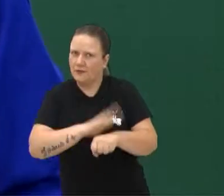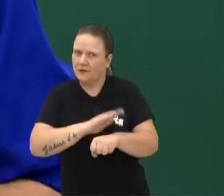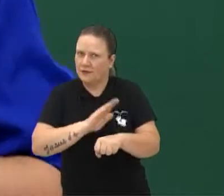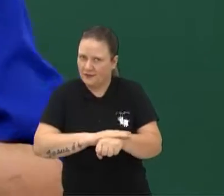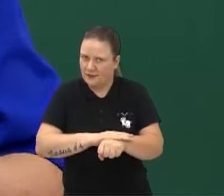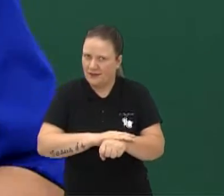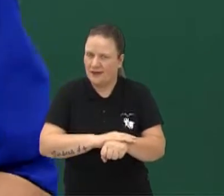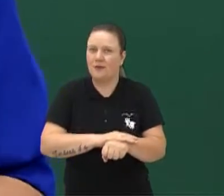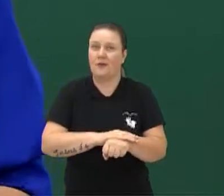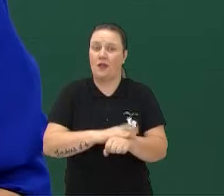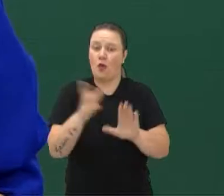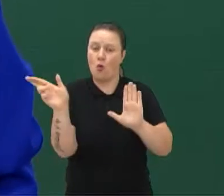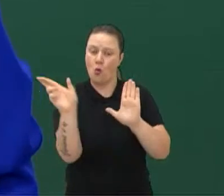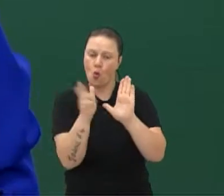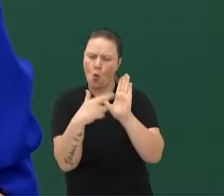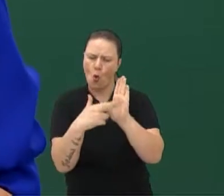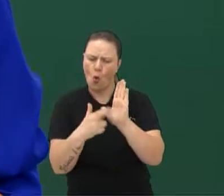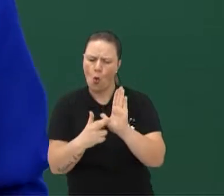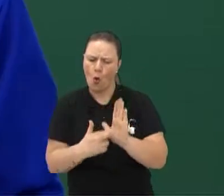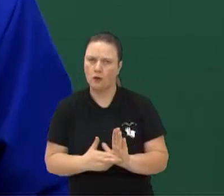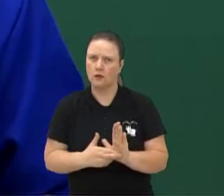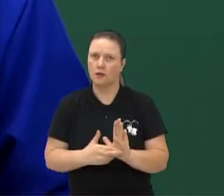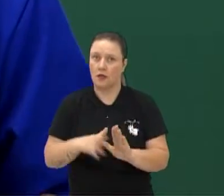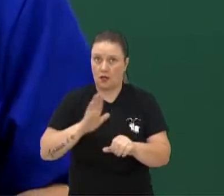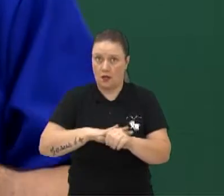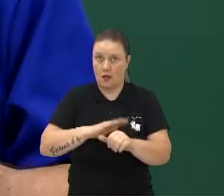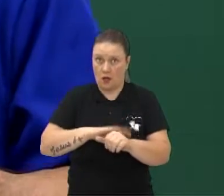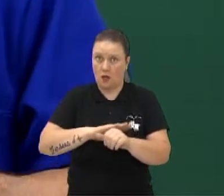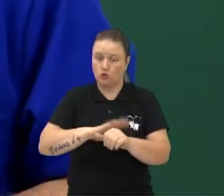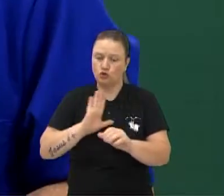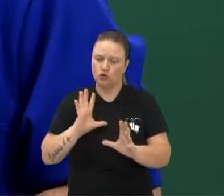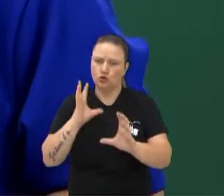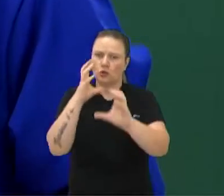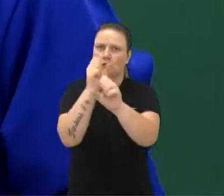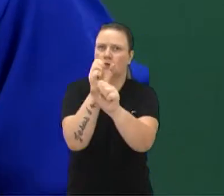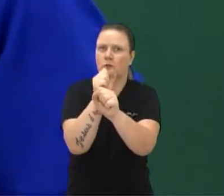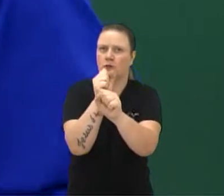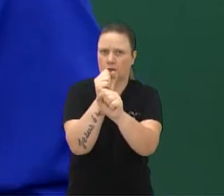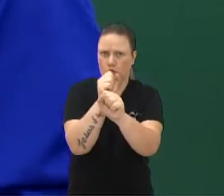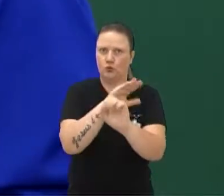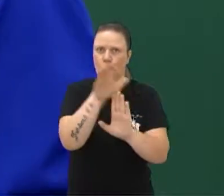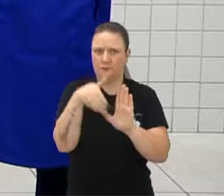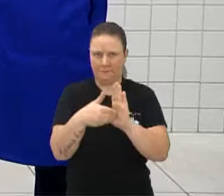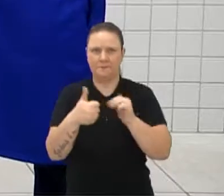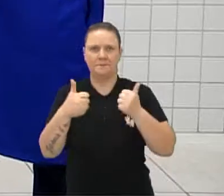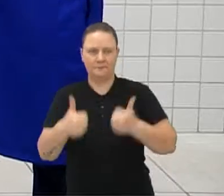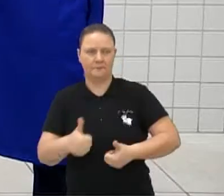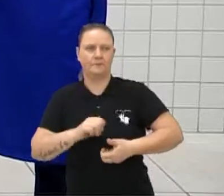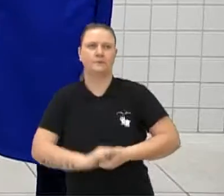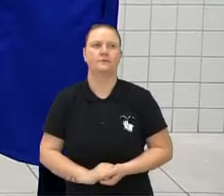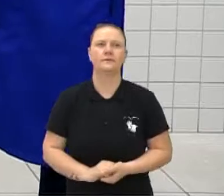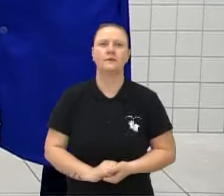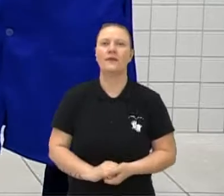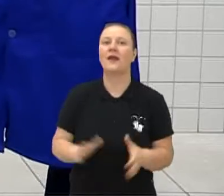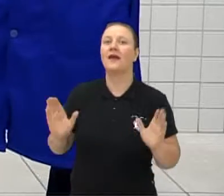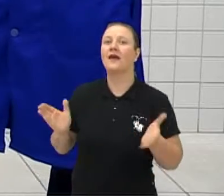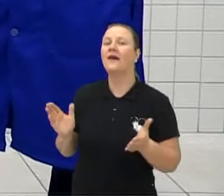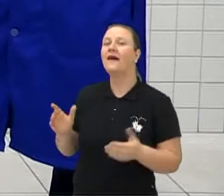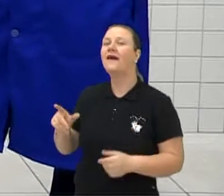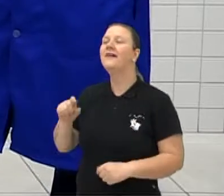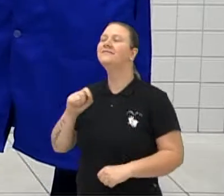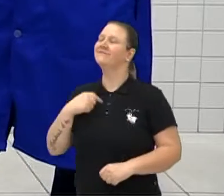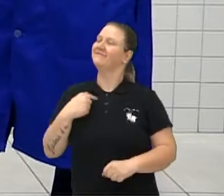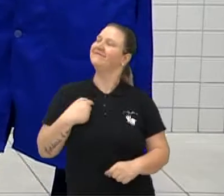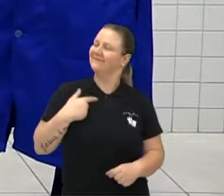passando, então vai respondendo aí e daqui a pouco a gente tem o resultado. Enquanto isso, o nós temos aí?